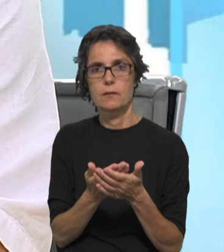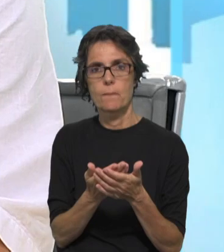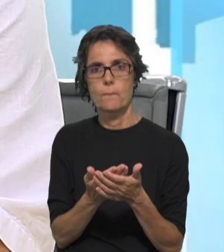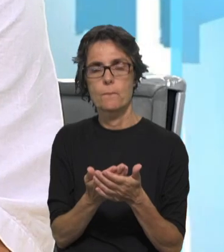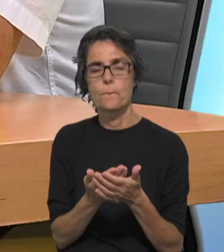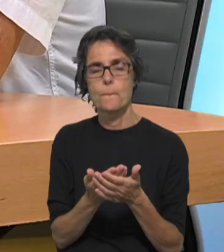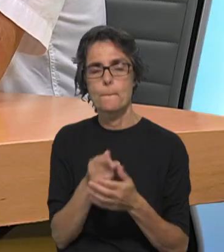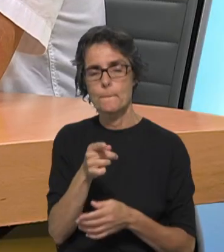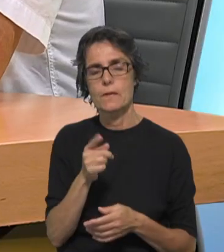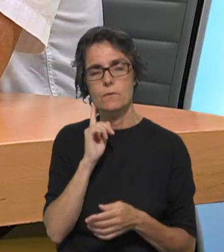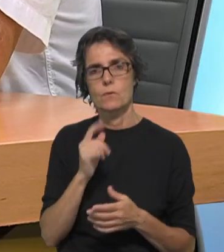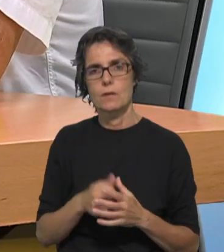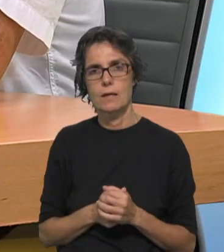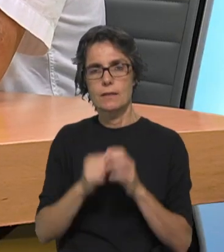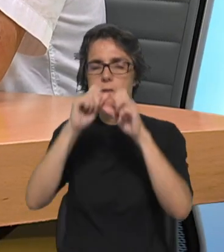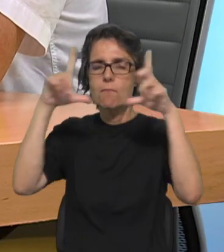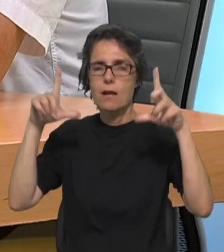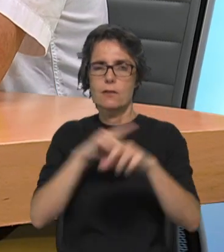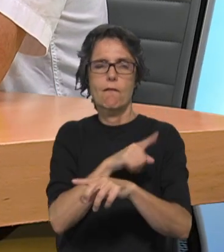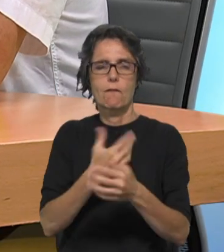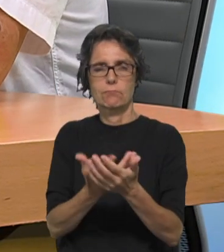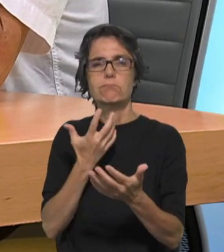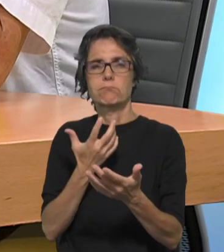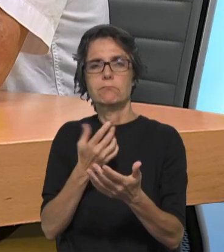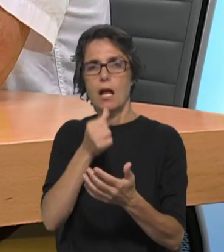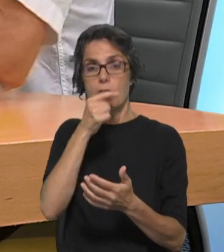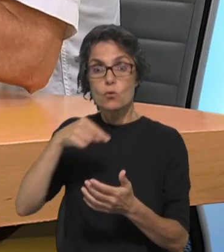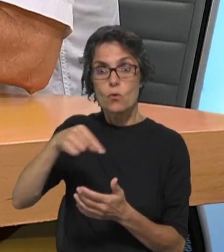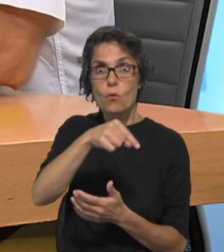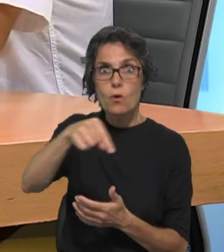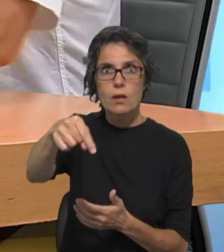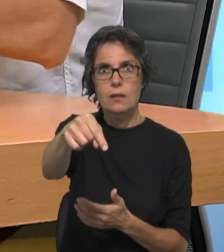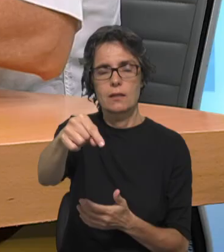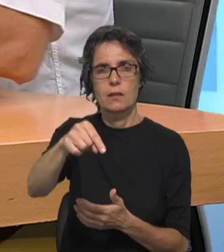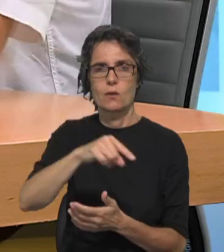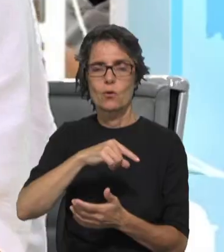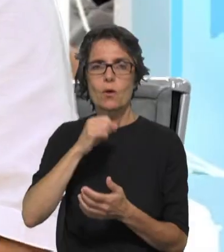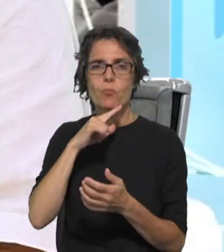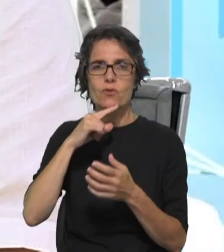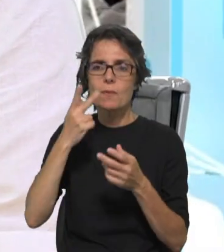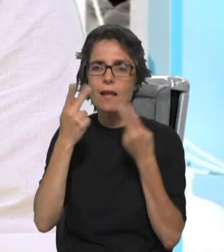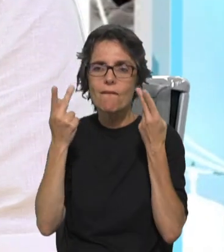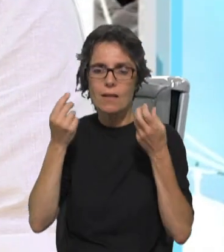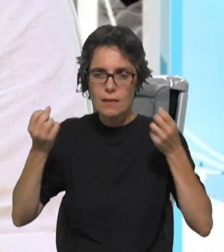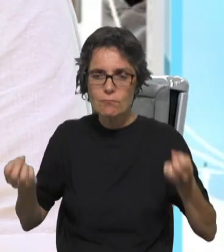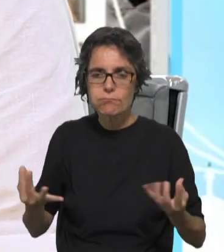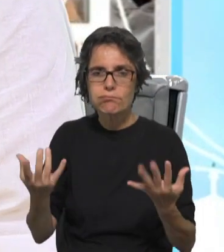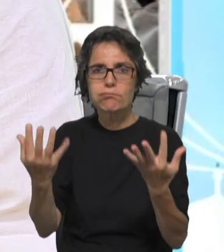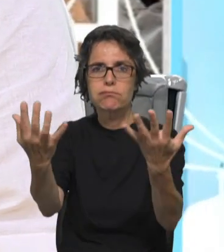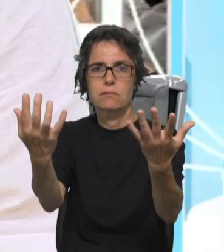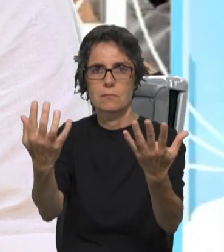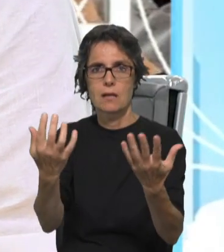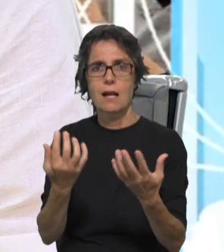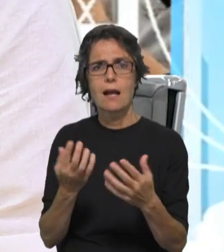tratar desse rio. Portanto, esta imagem poderosa deste rio que foi fecundando, dando vida com a dimensão